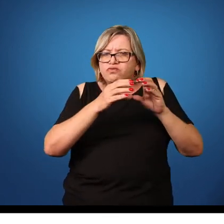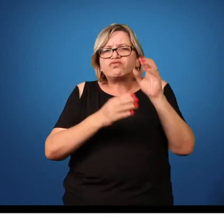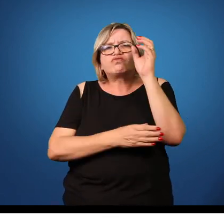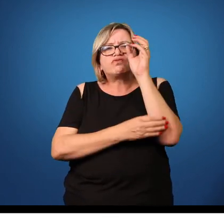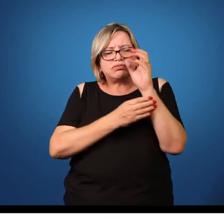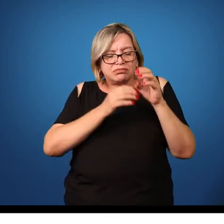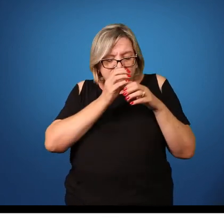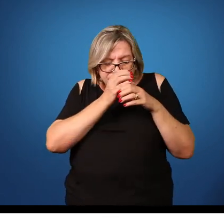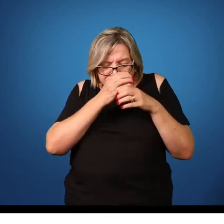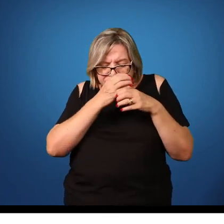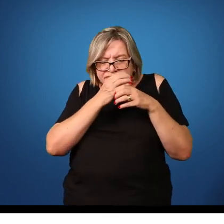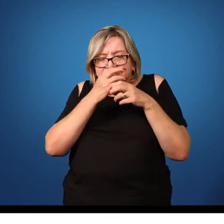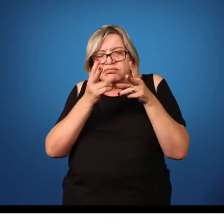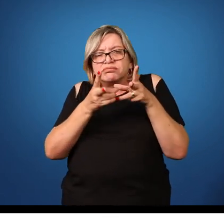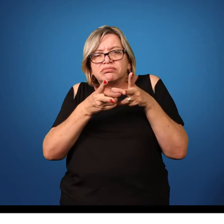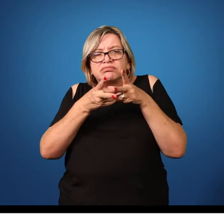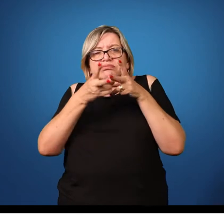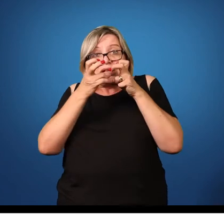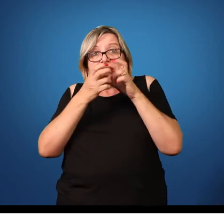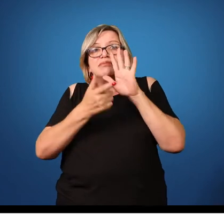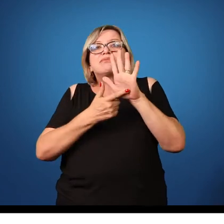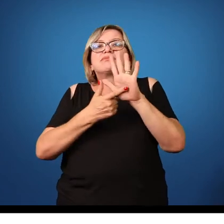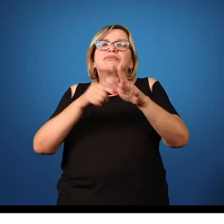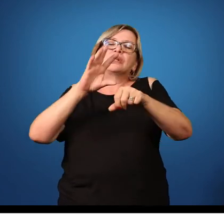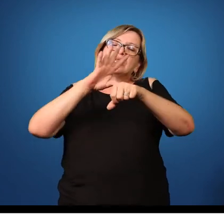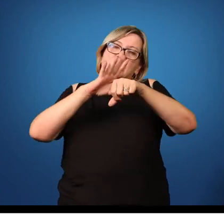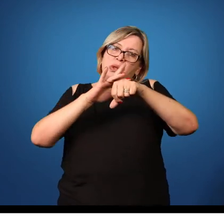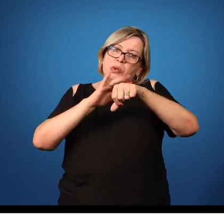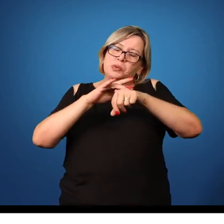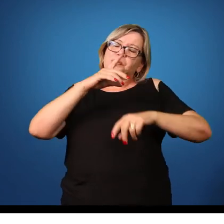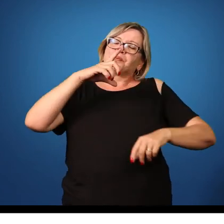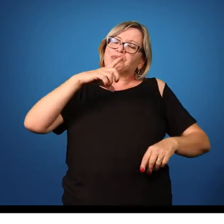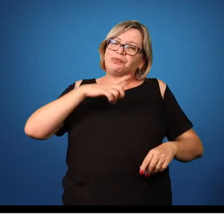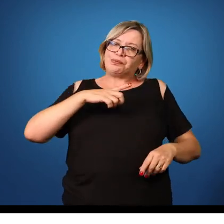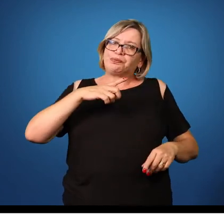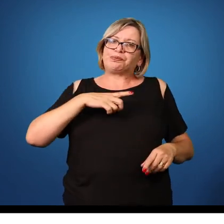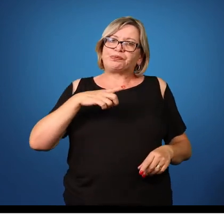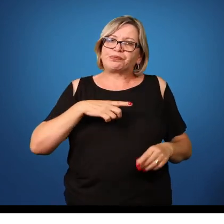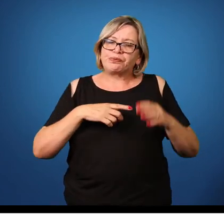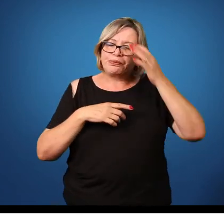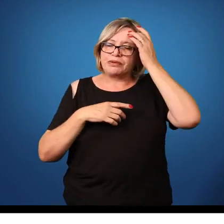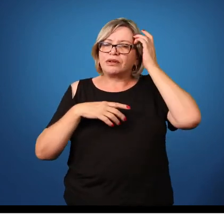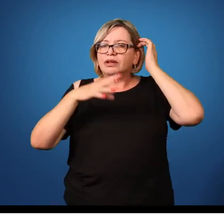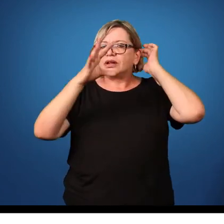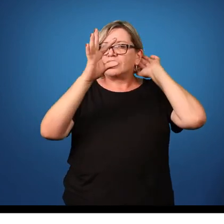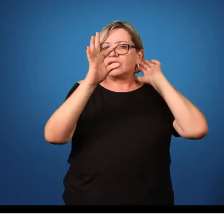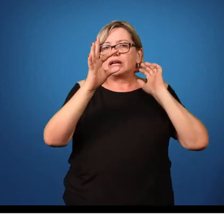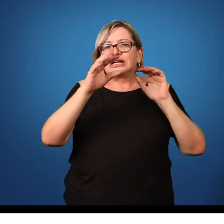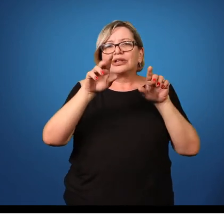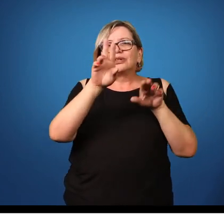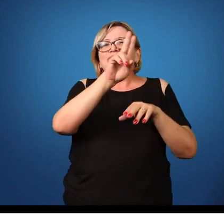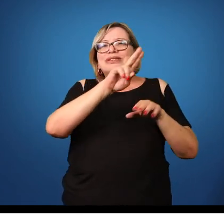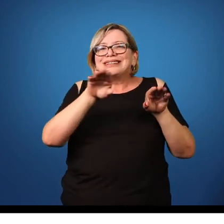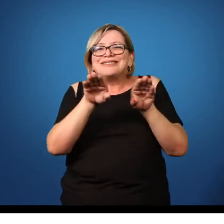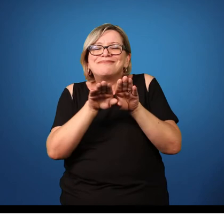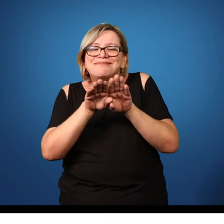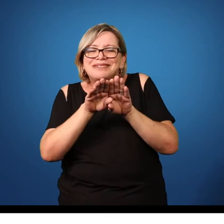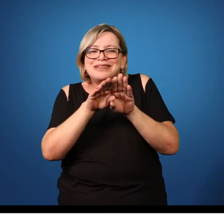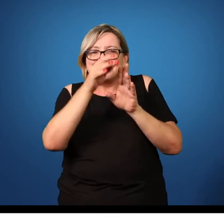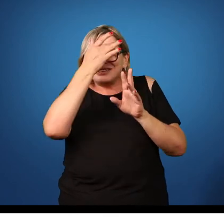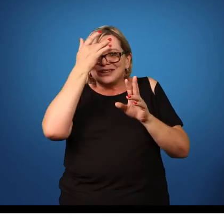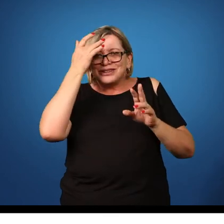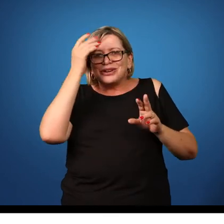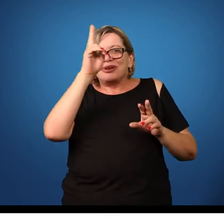característicos já está evidenciando que a pessoa está com a tênia está com a solitária que também é um termo muito